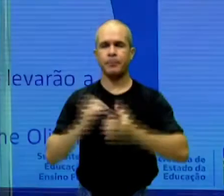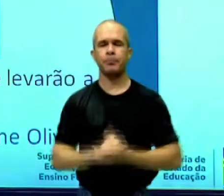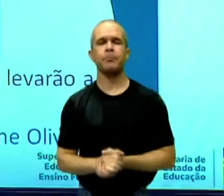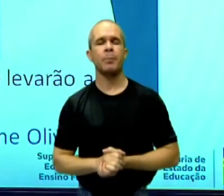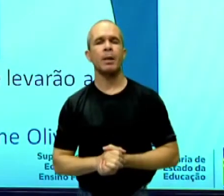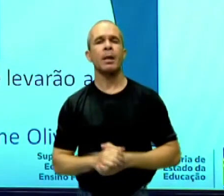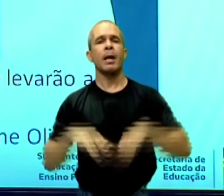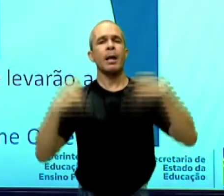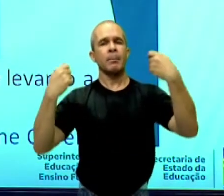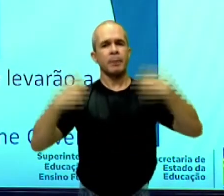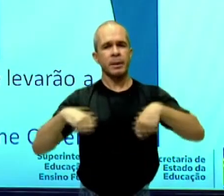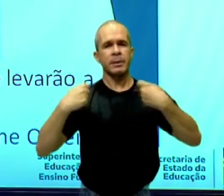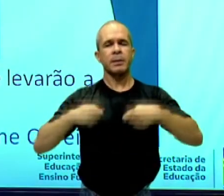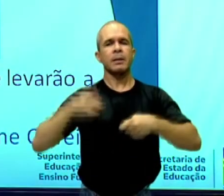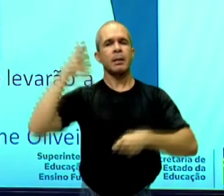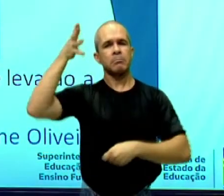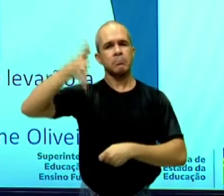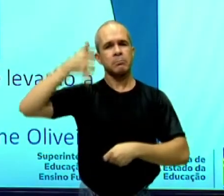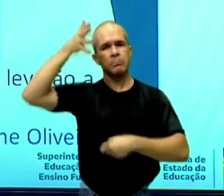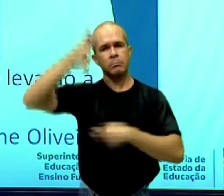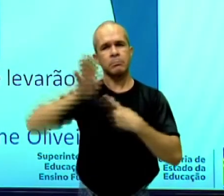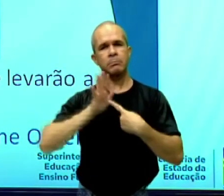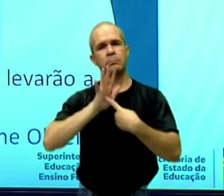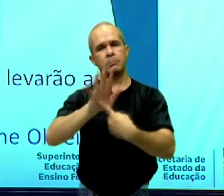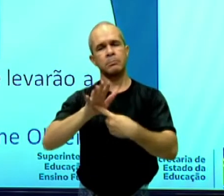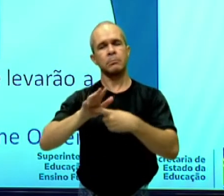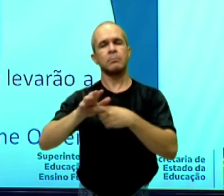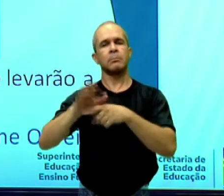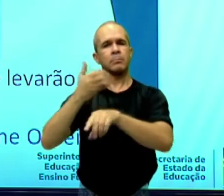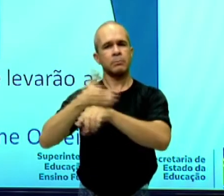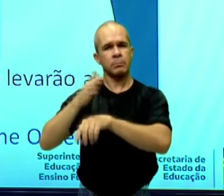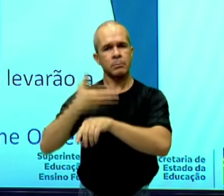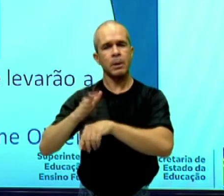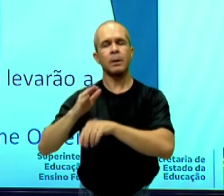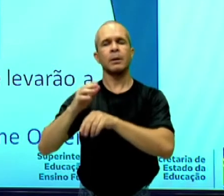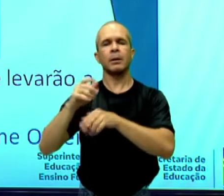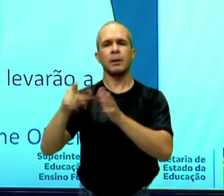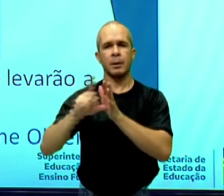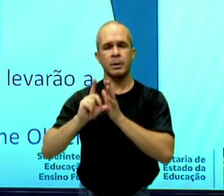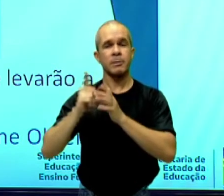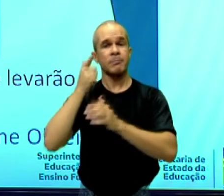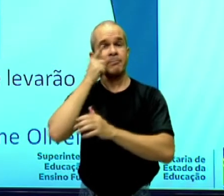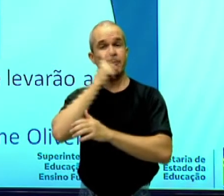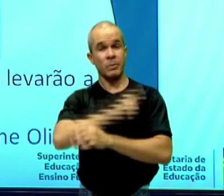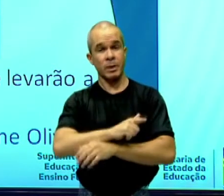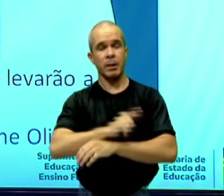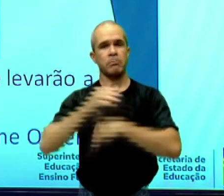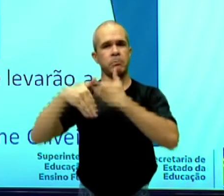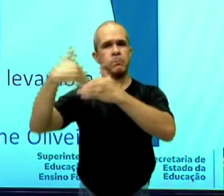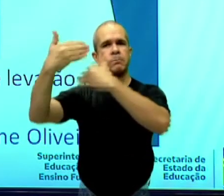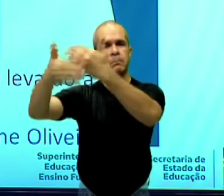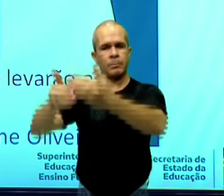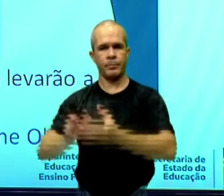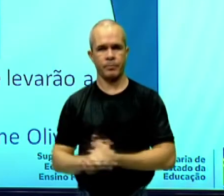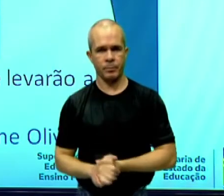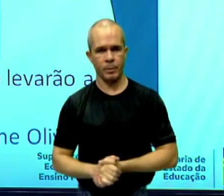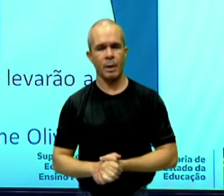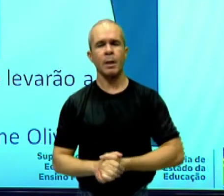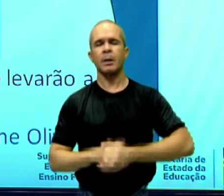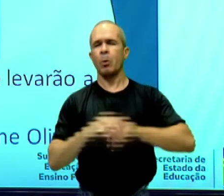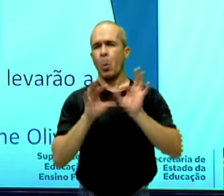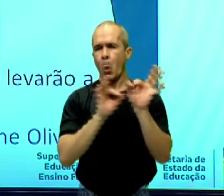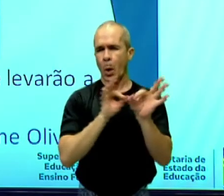apresentação planejada de suas habilidades. Elas levarão a lugares incríveis. A gente planeja um